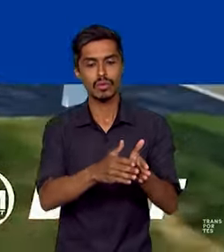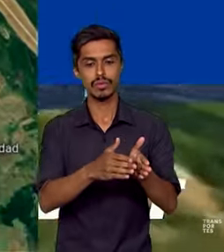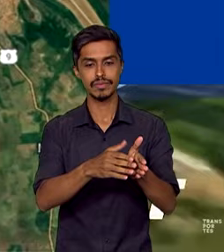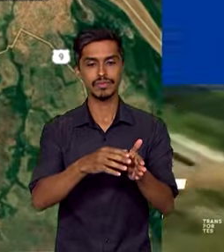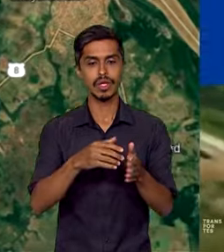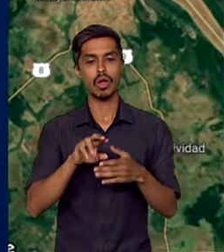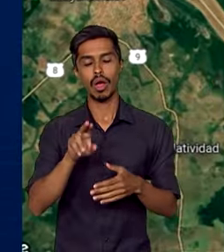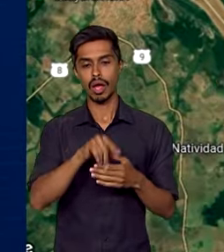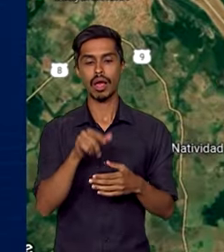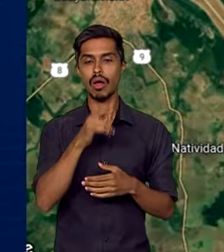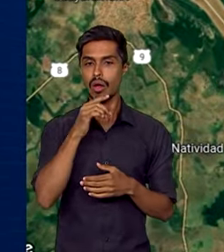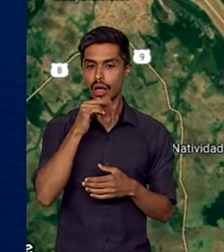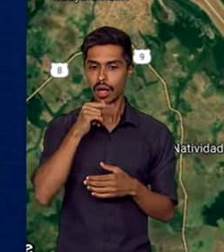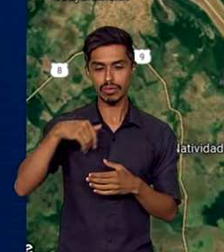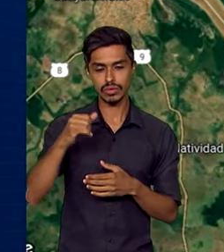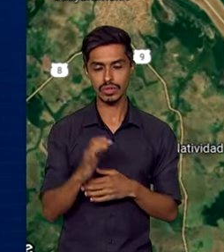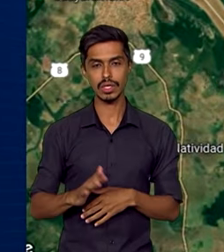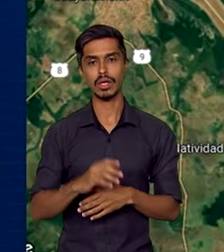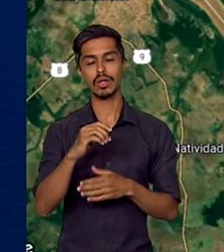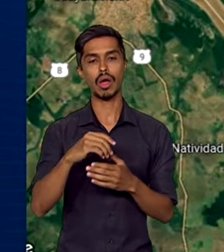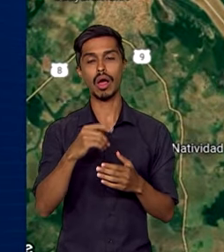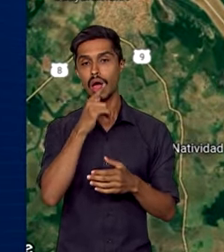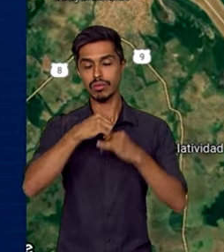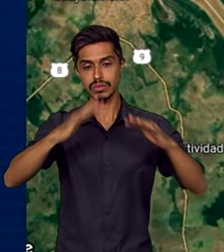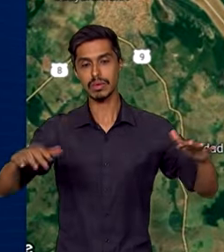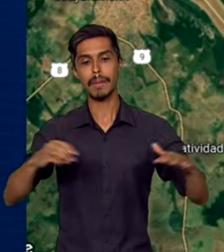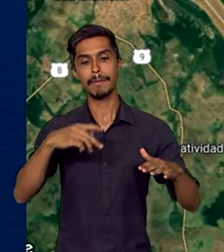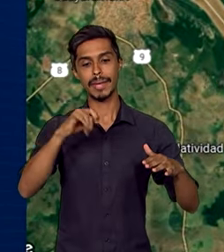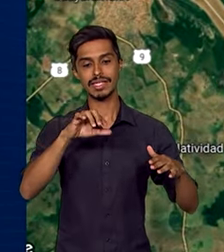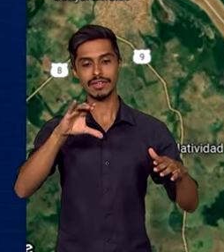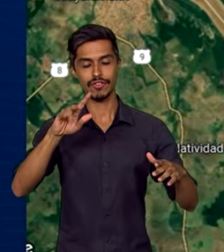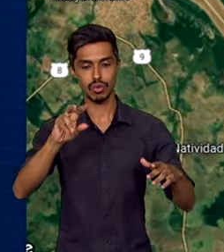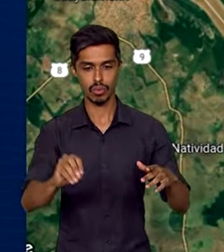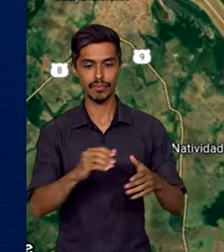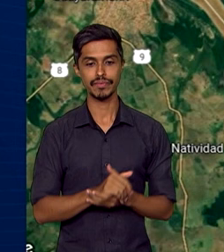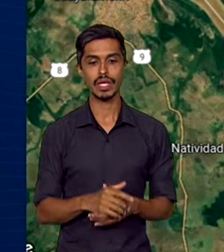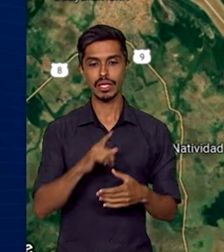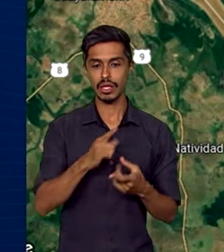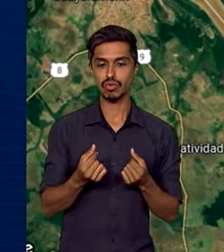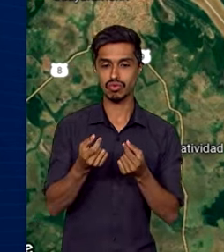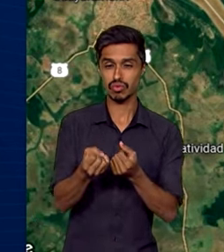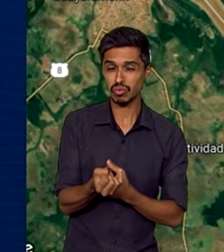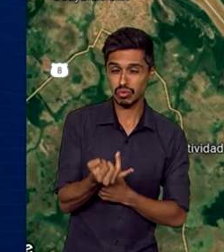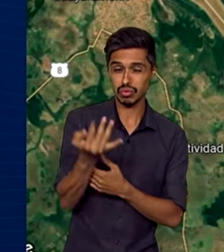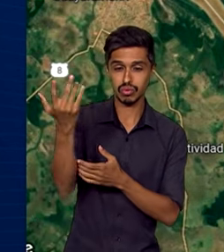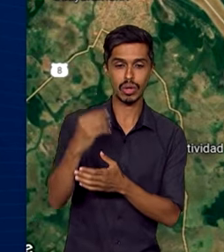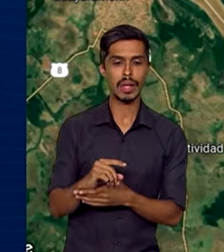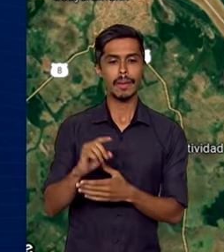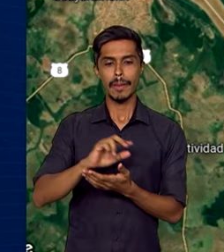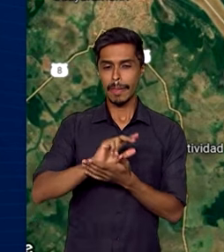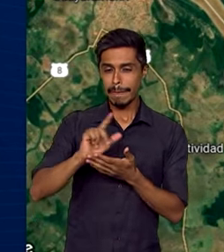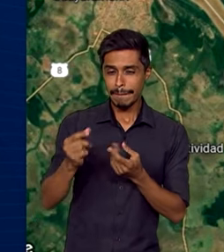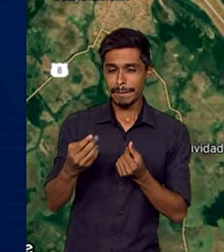ao Oceano Pacífico. A ponte terá 1.200 metros de extensão e tem valor estimado em cerca de 430